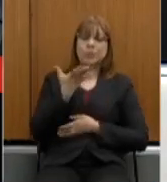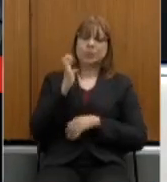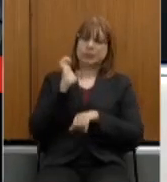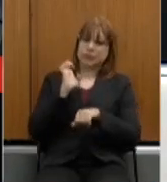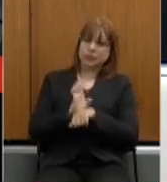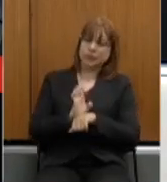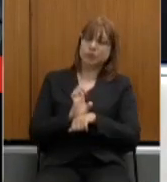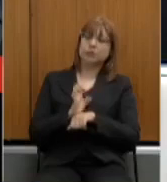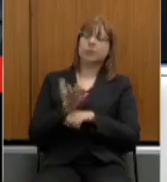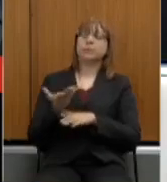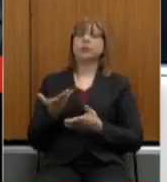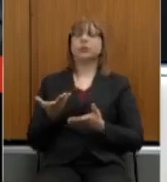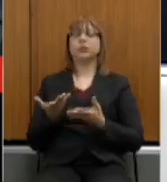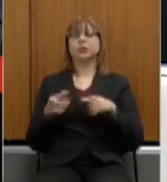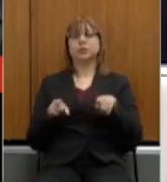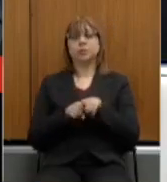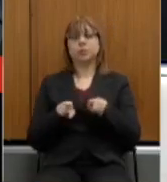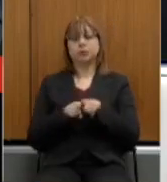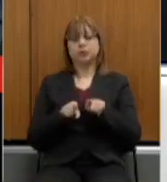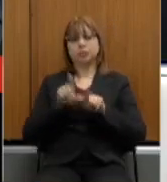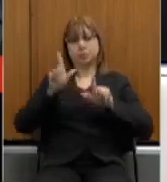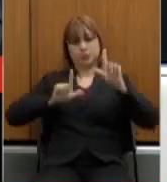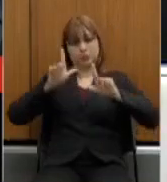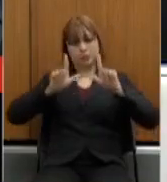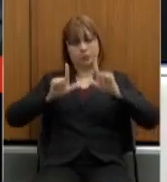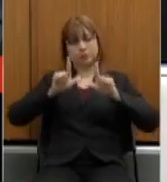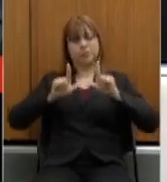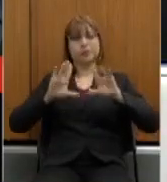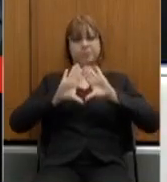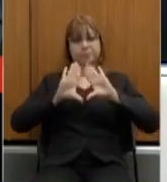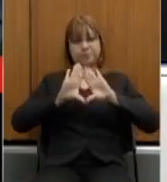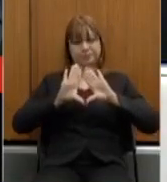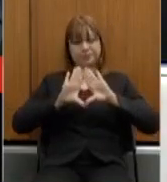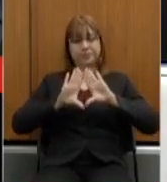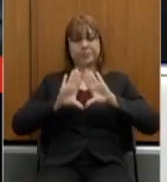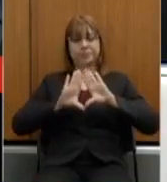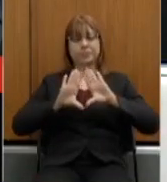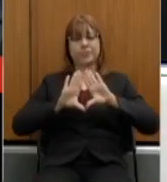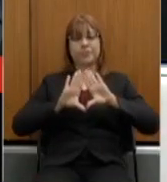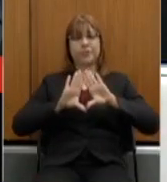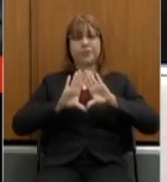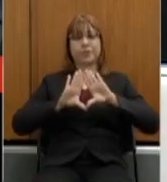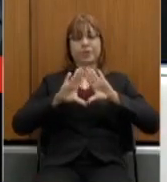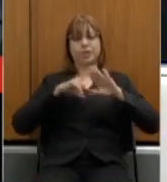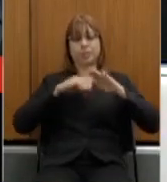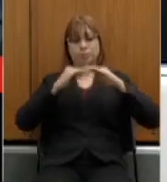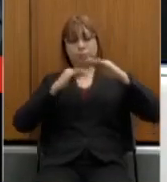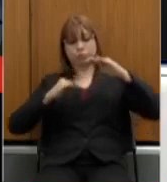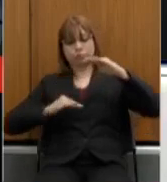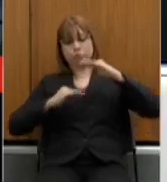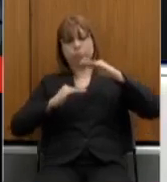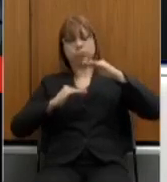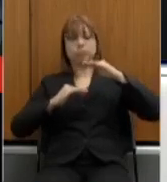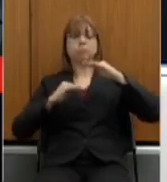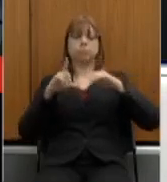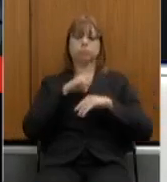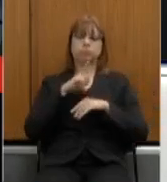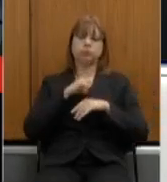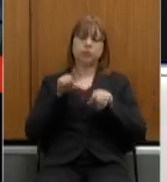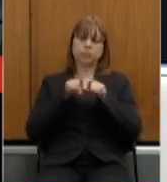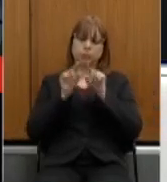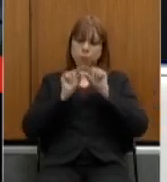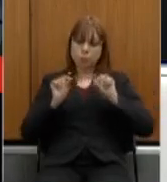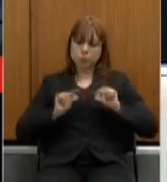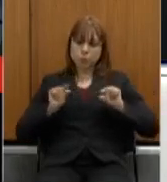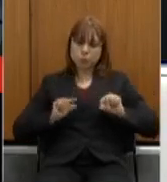a TV Assembleia também está trazendo na barra inferior as palavras dessas pessoas